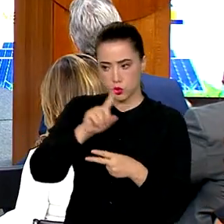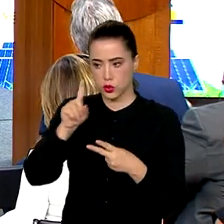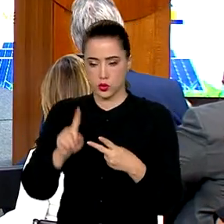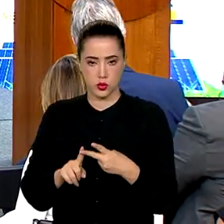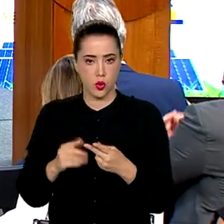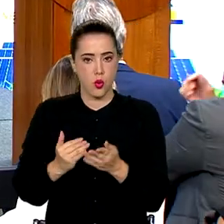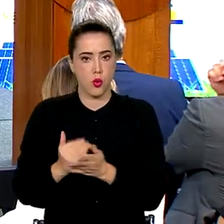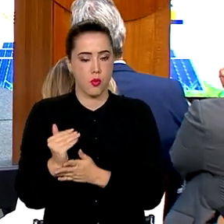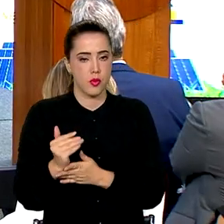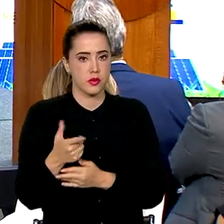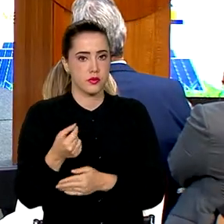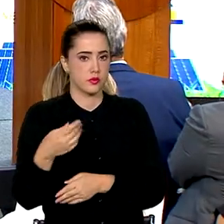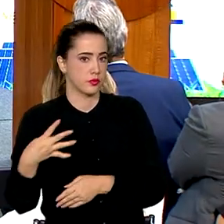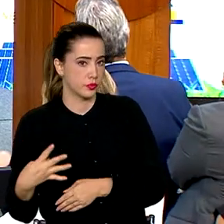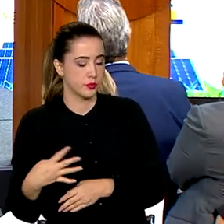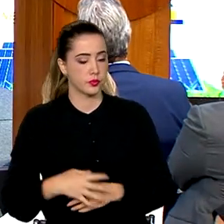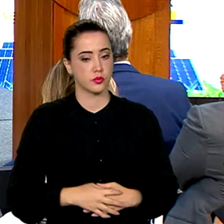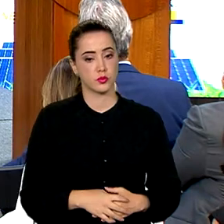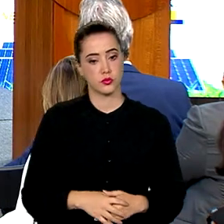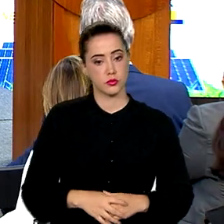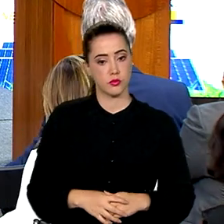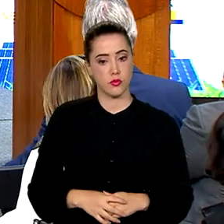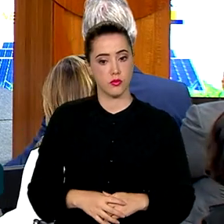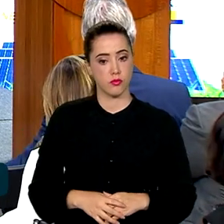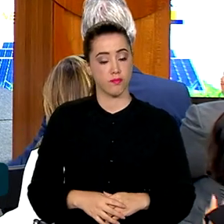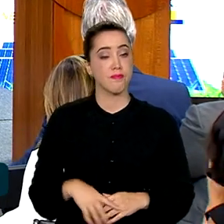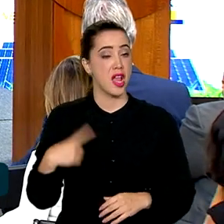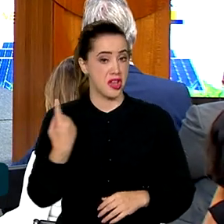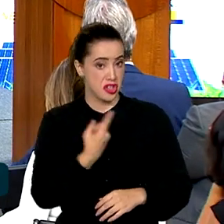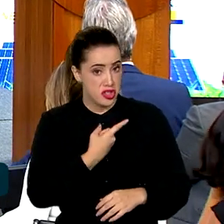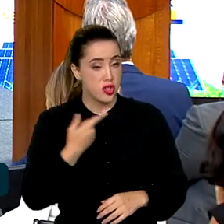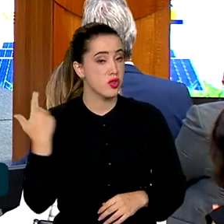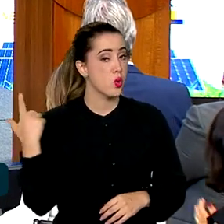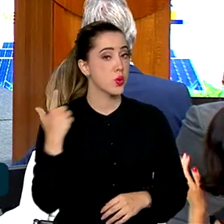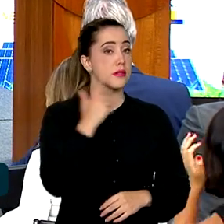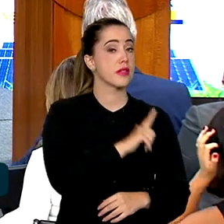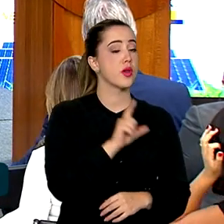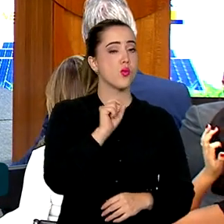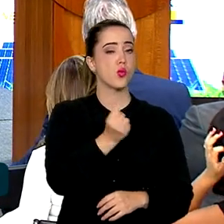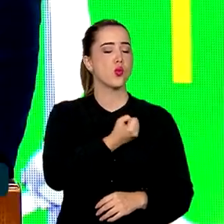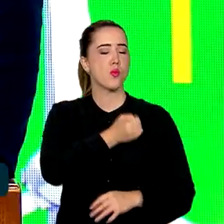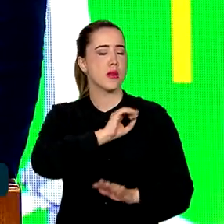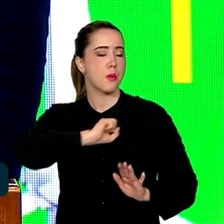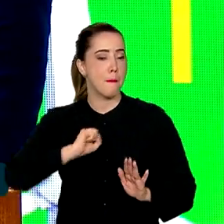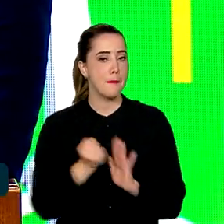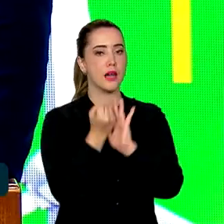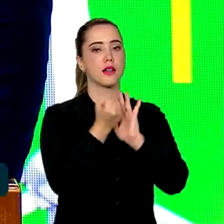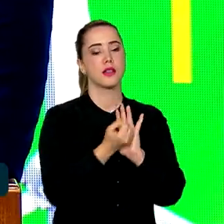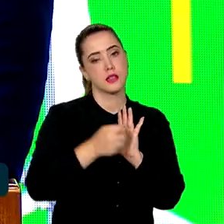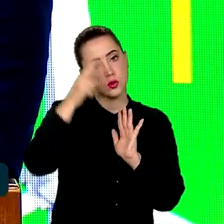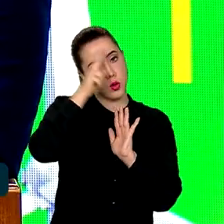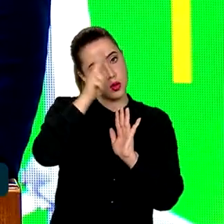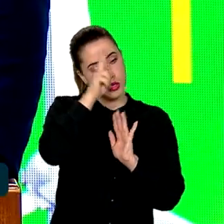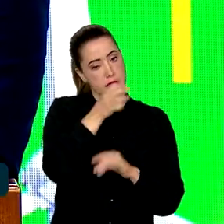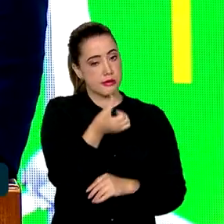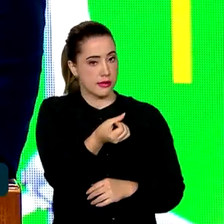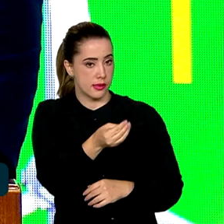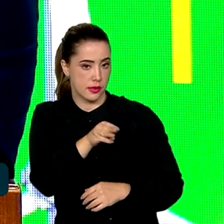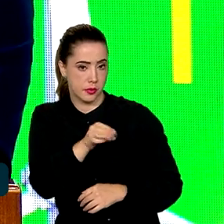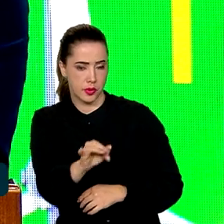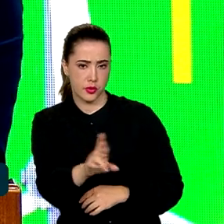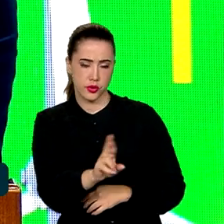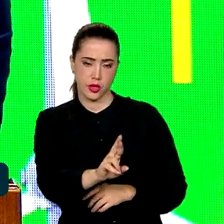para início de 2024. Chegaremos à marca histórica de 60 bilhões de